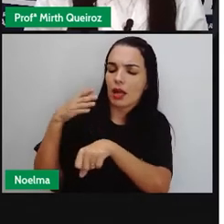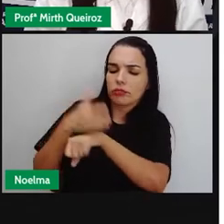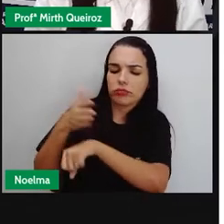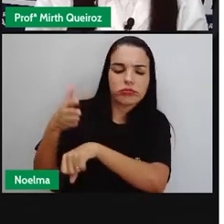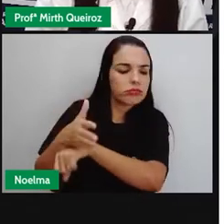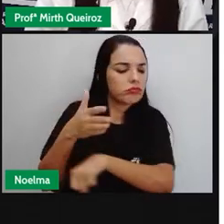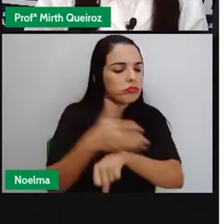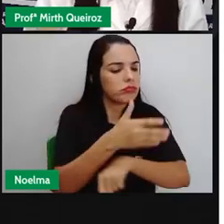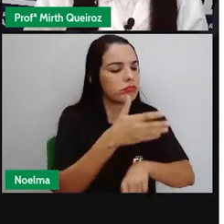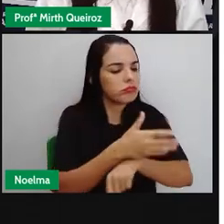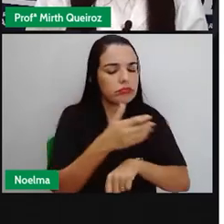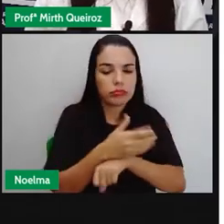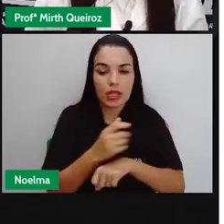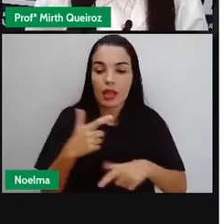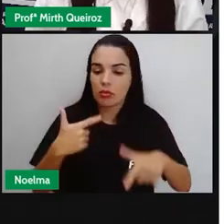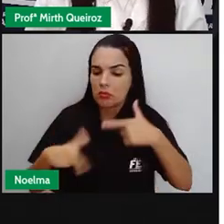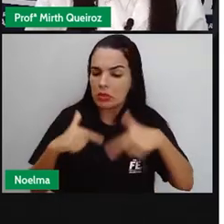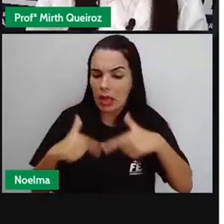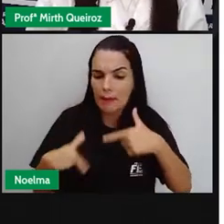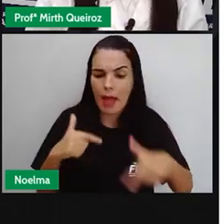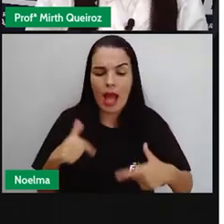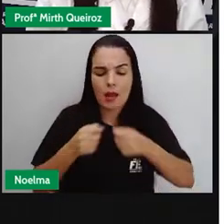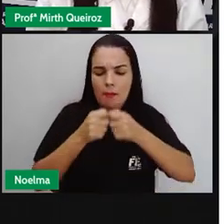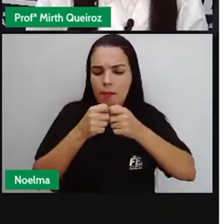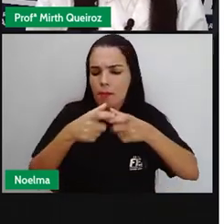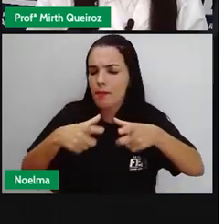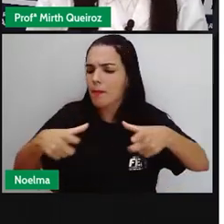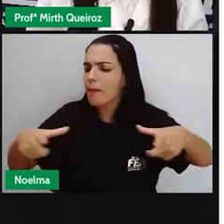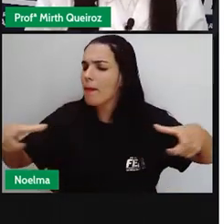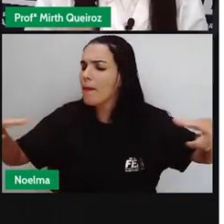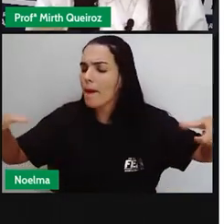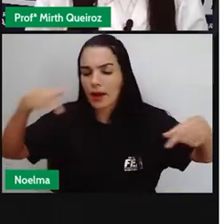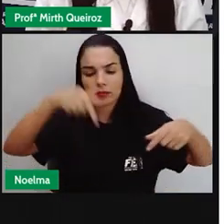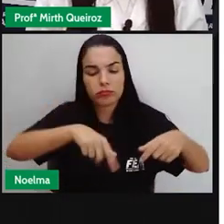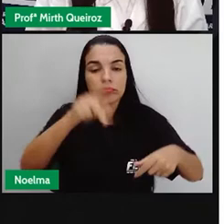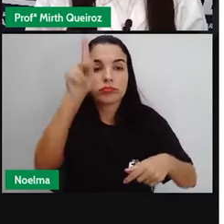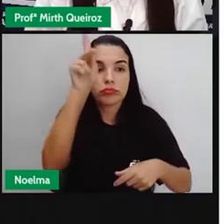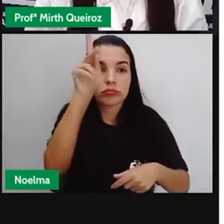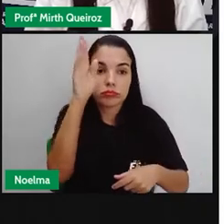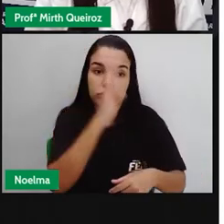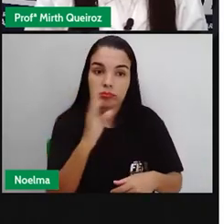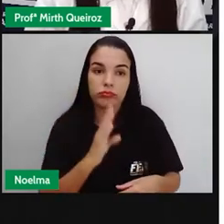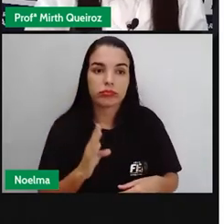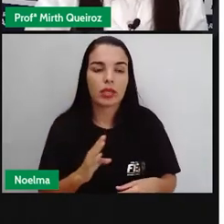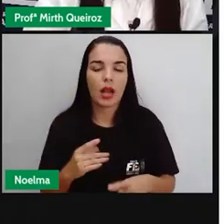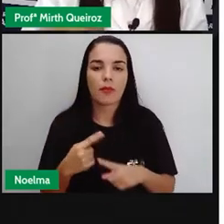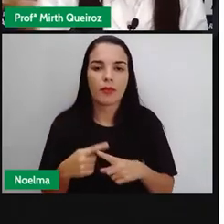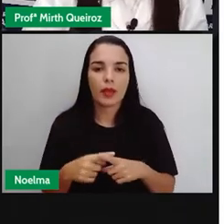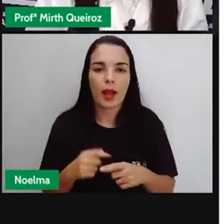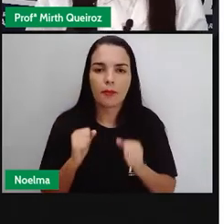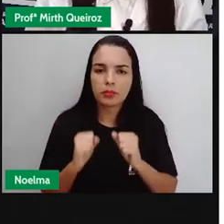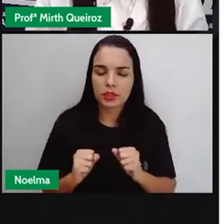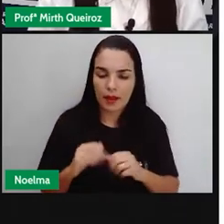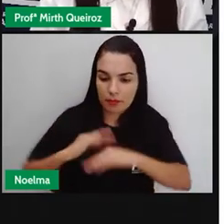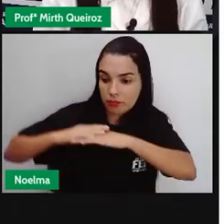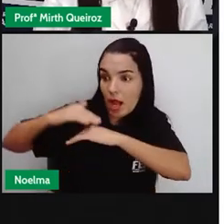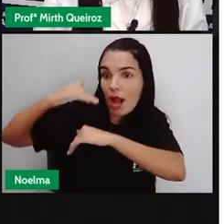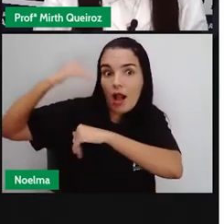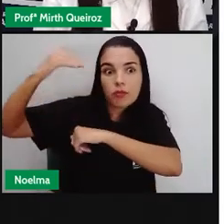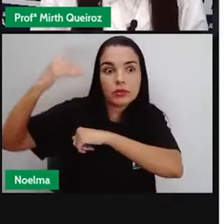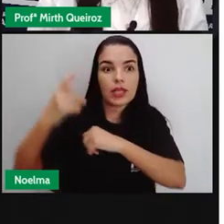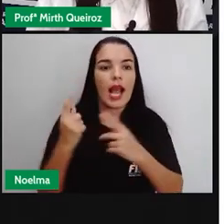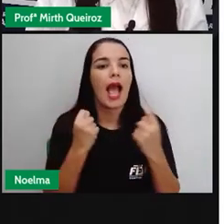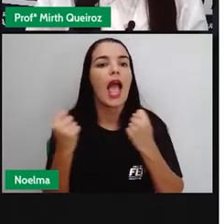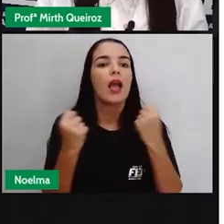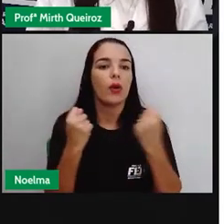ajudar na mão de obra aqui do nosso país, né? Na questão de tentar alavancar a